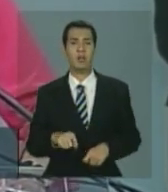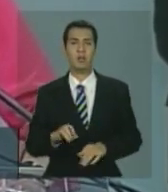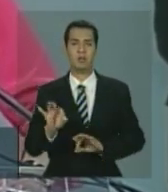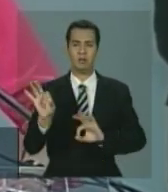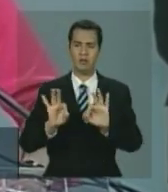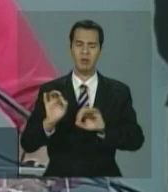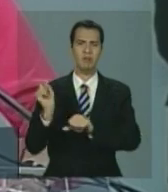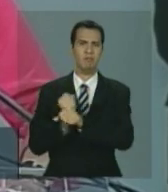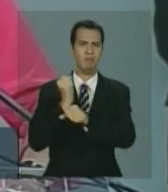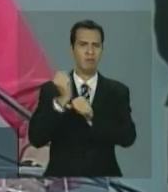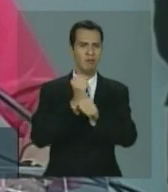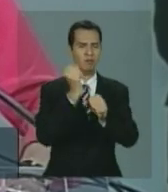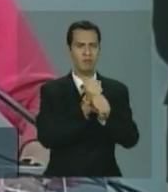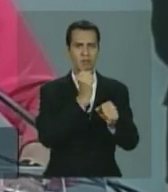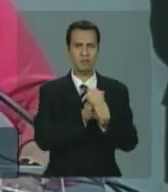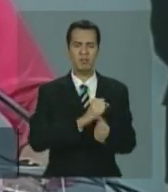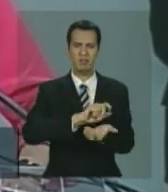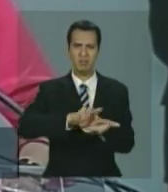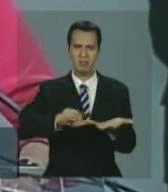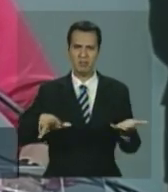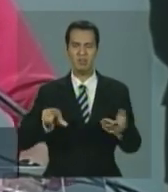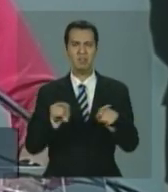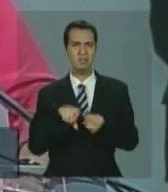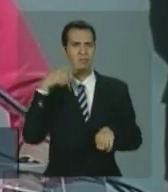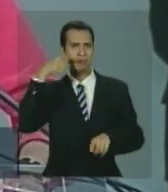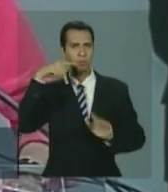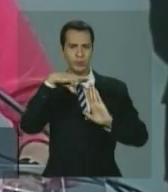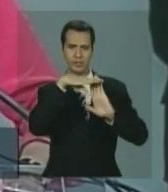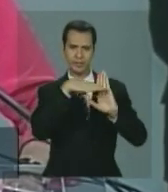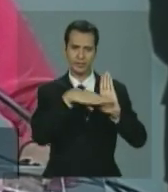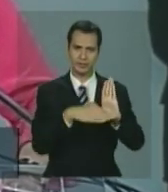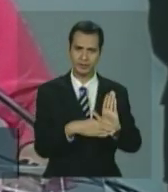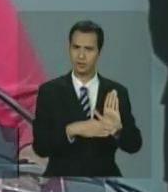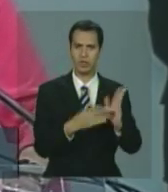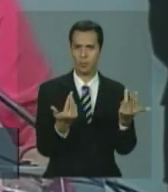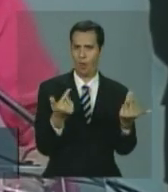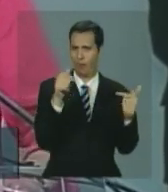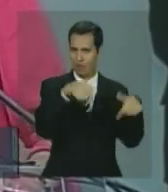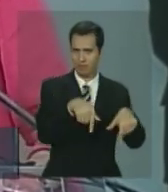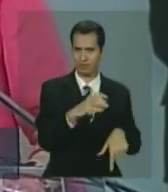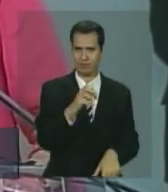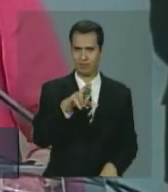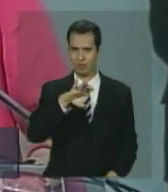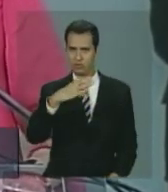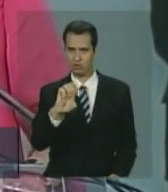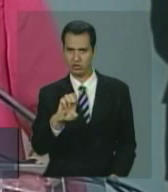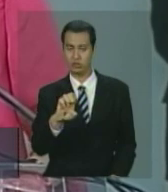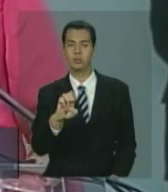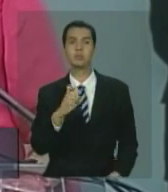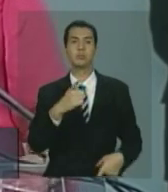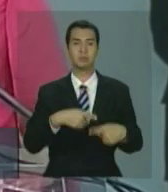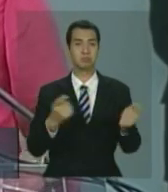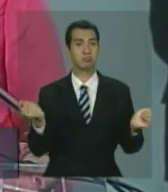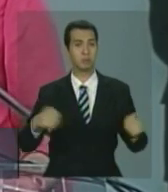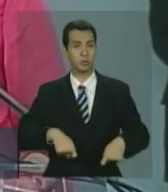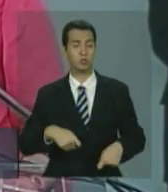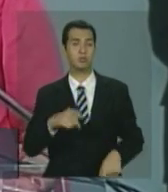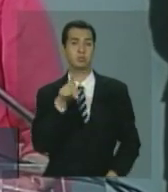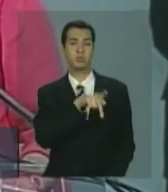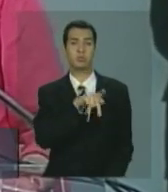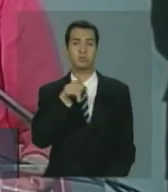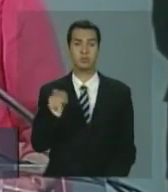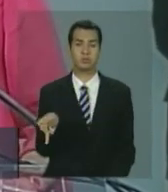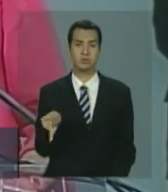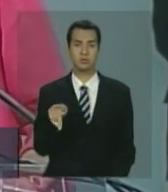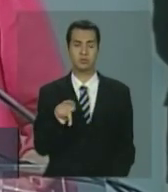como essa das creches, políticas como essas das creches, assegurando que professoras que